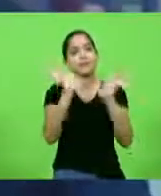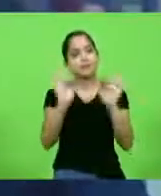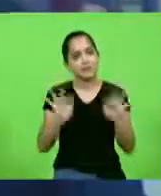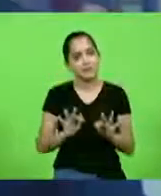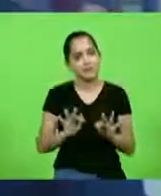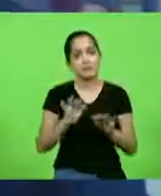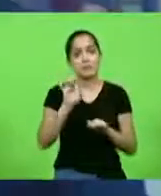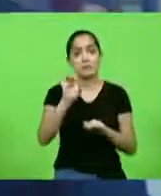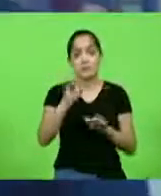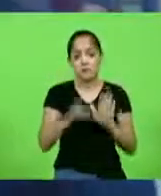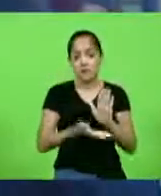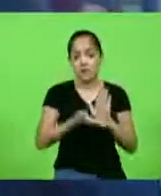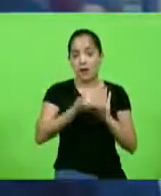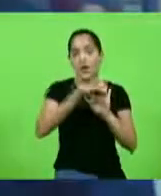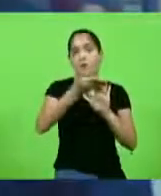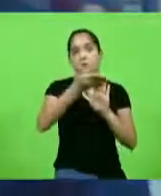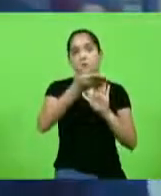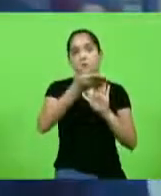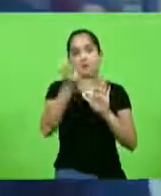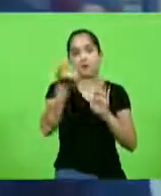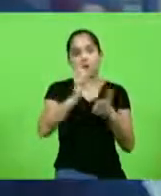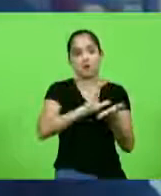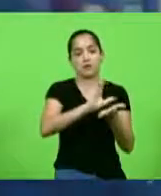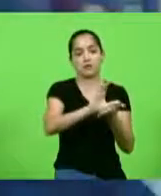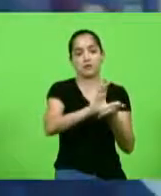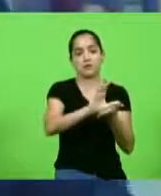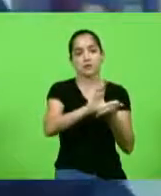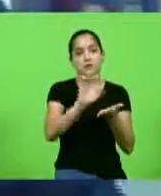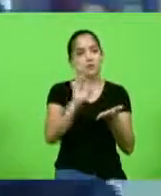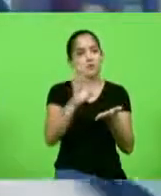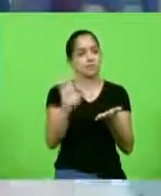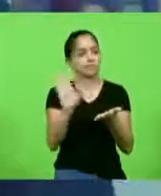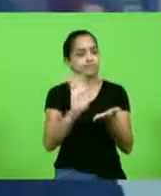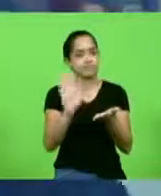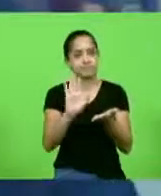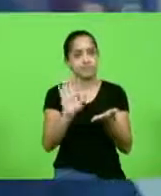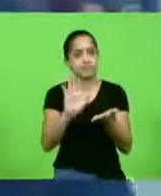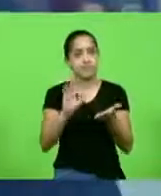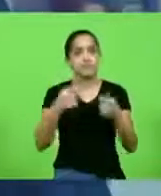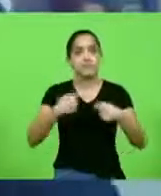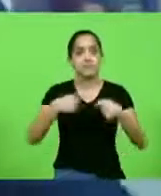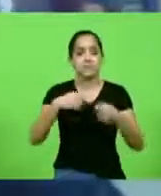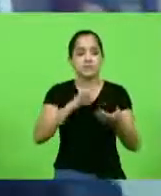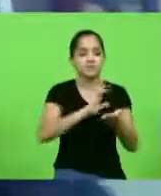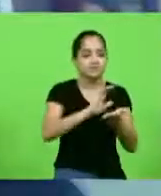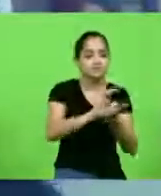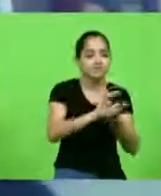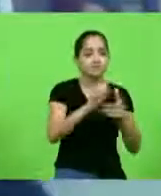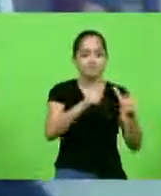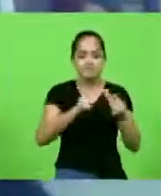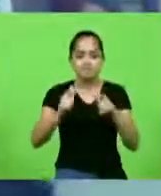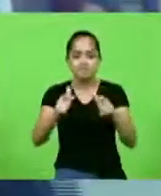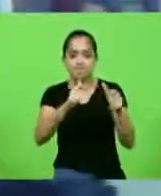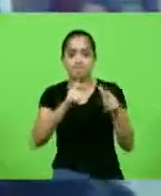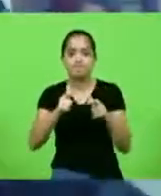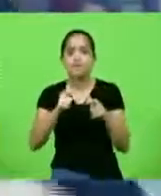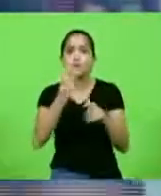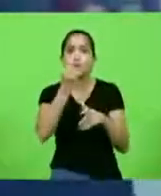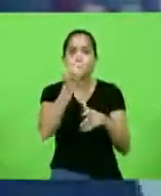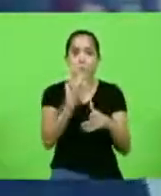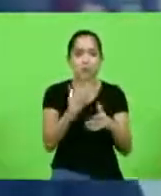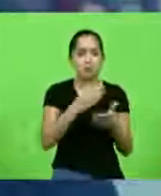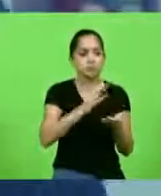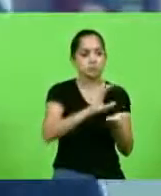apenas aumentar a verba da saúde, é preciso alocar melhores recursos. Existem bons investimentos,